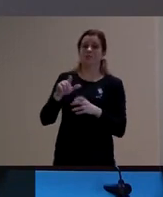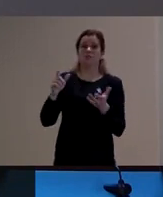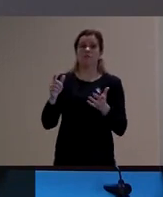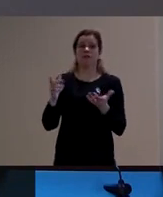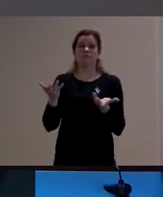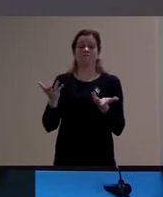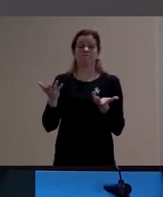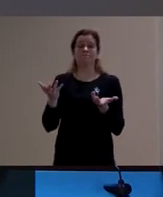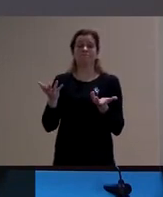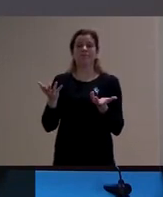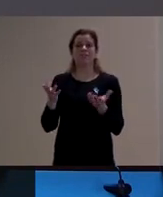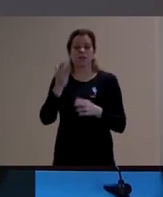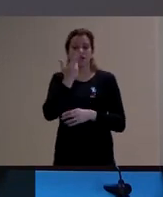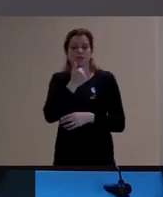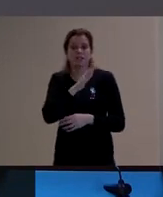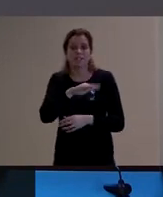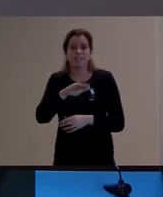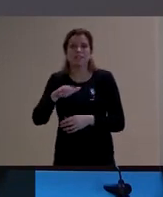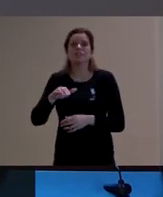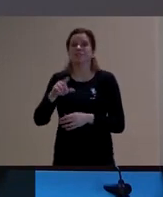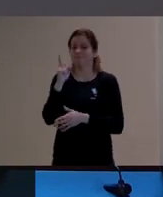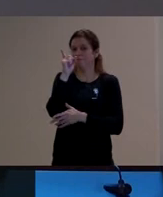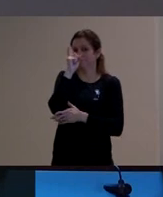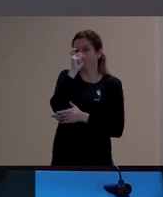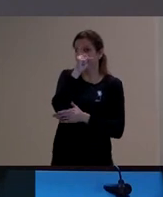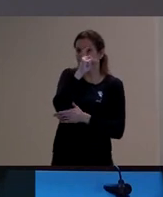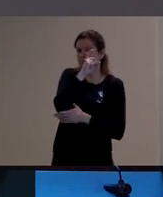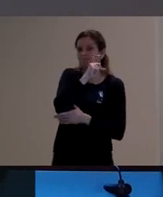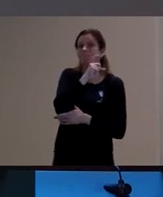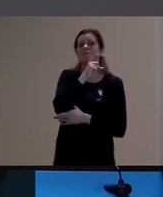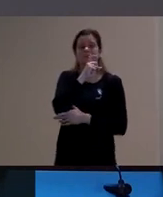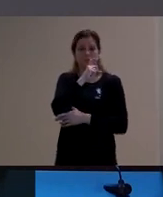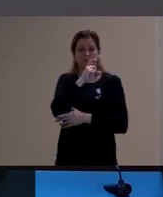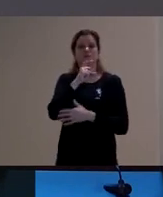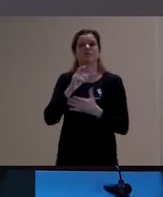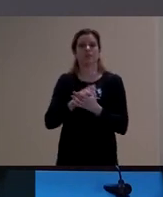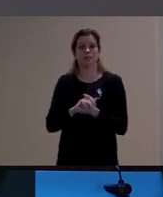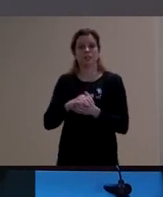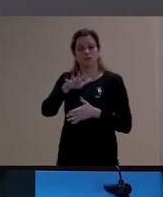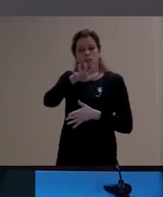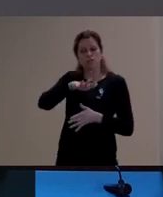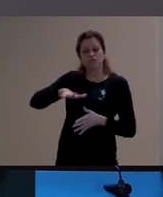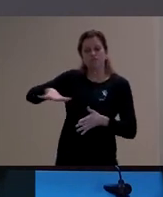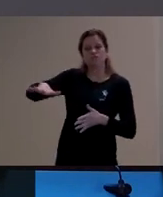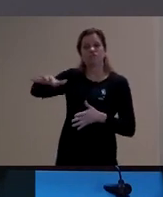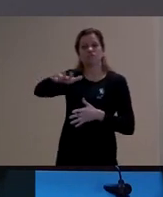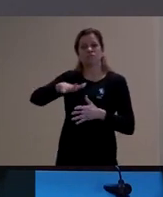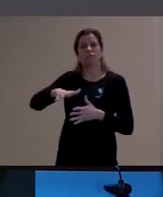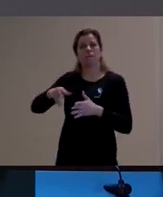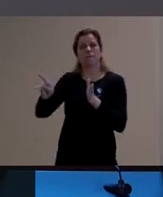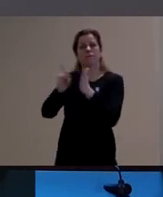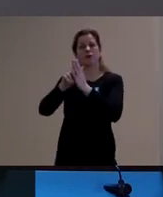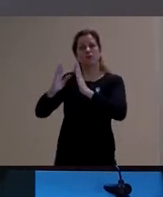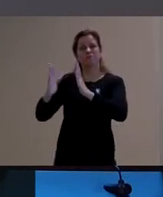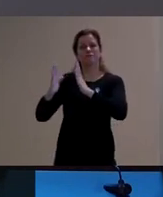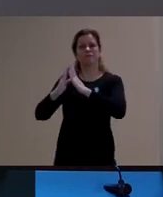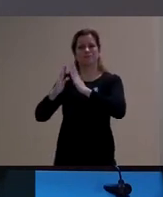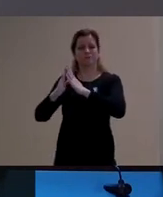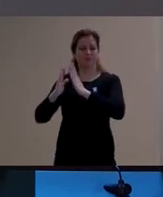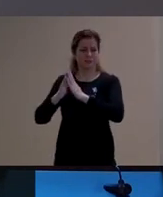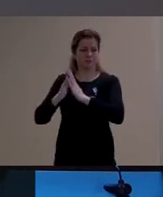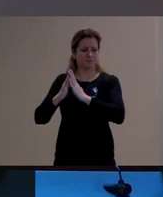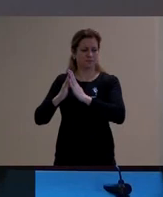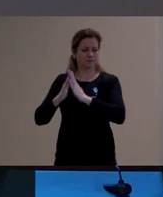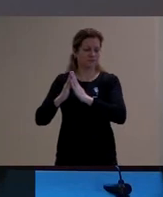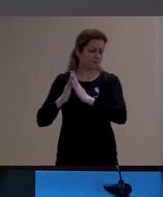enferma que fez com que ele por exemplo circulasse muito no território da casa enfim vai contribuindo para ele ter um